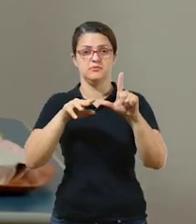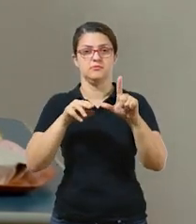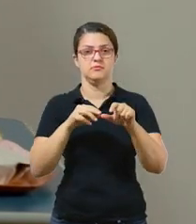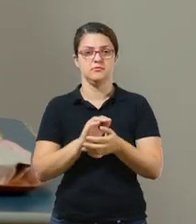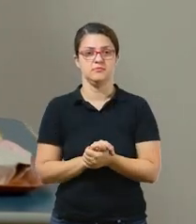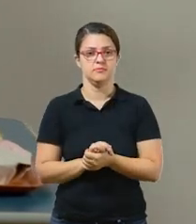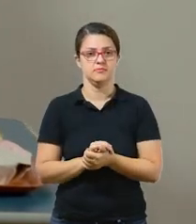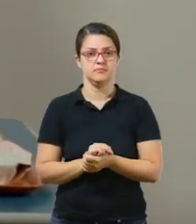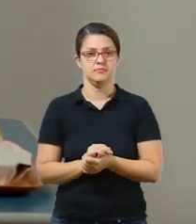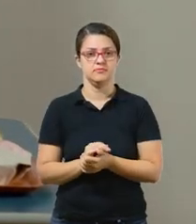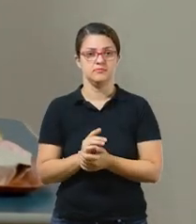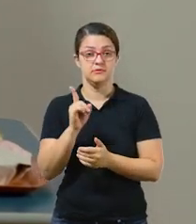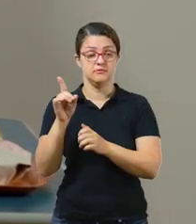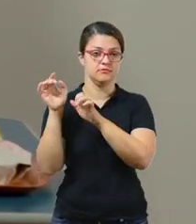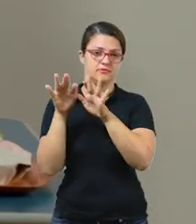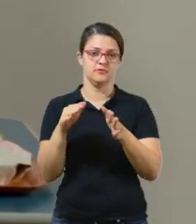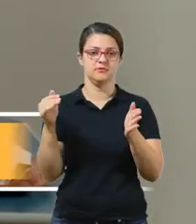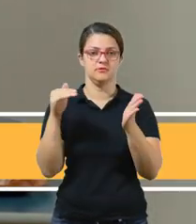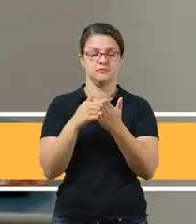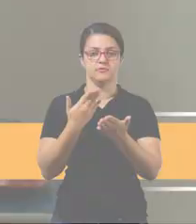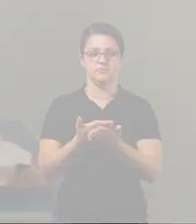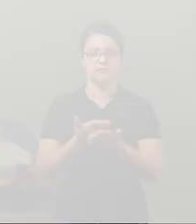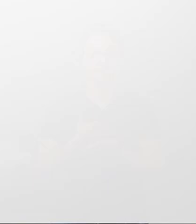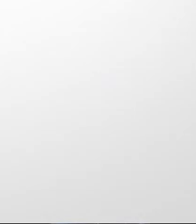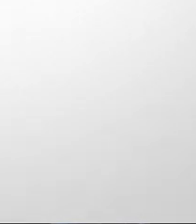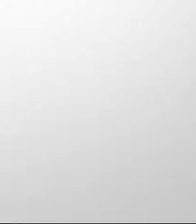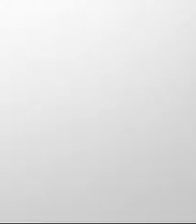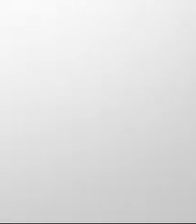crianças. Um beijo, fiquem com Deus e até a próxima.